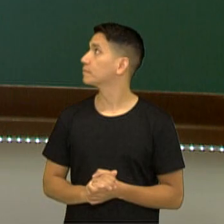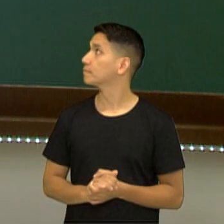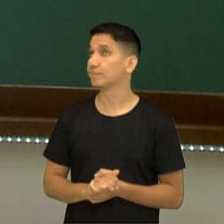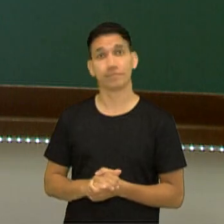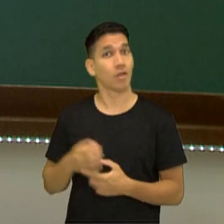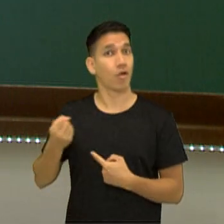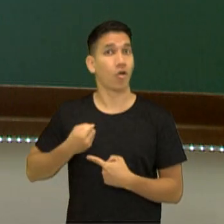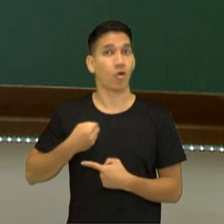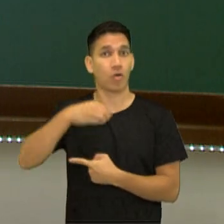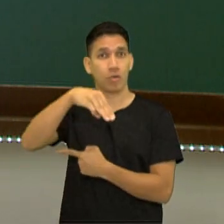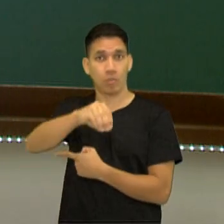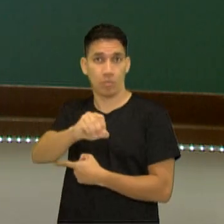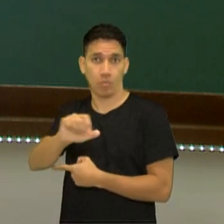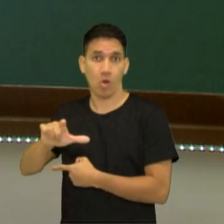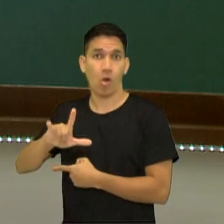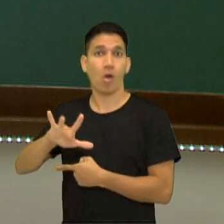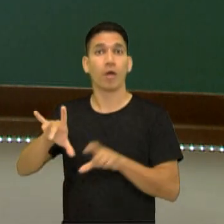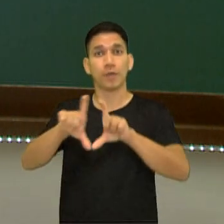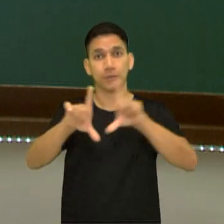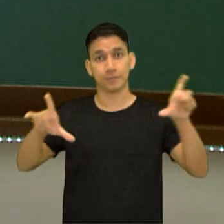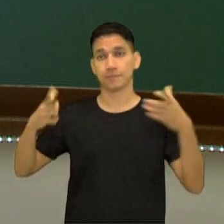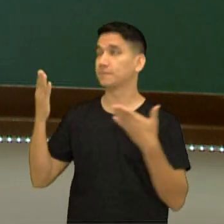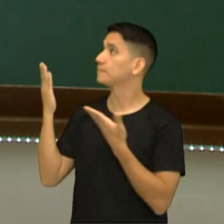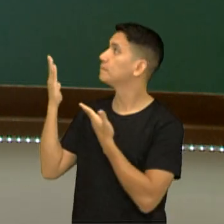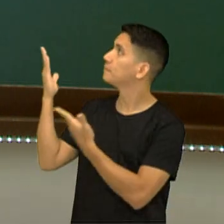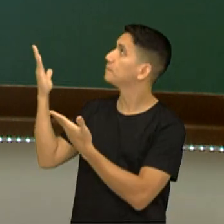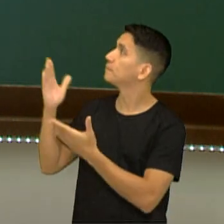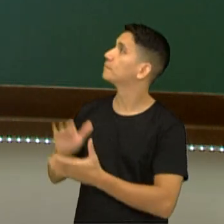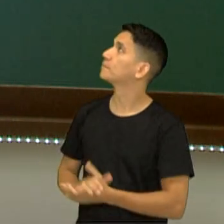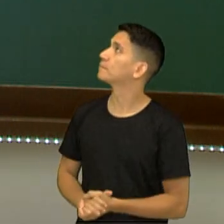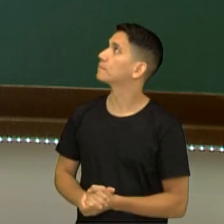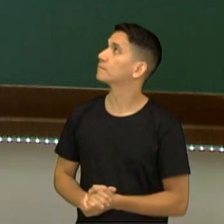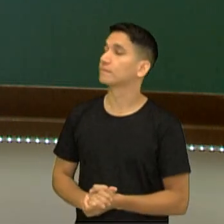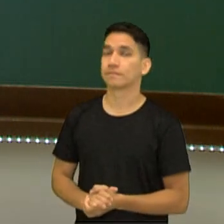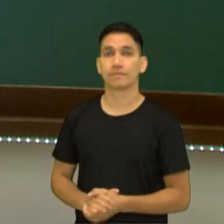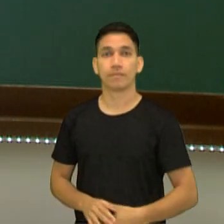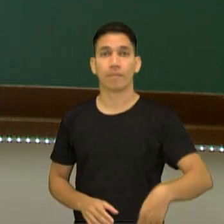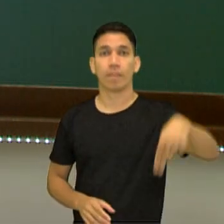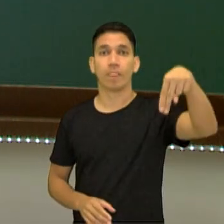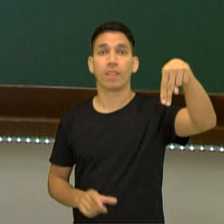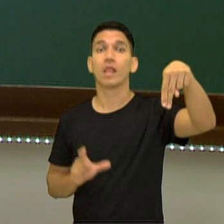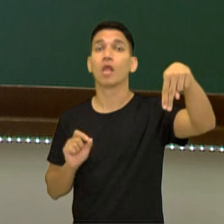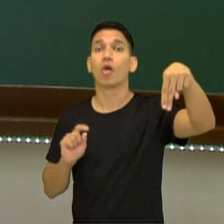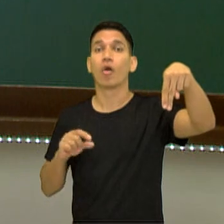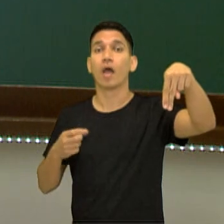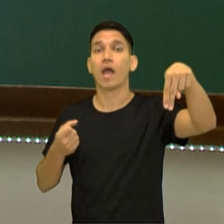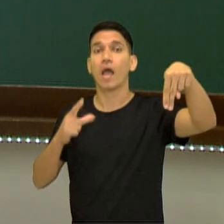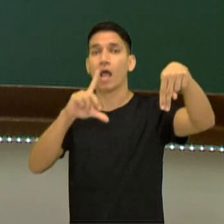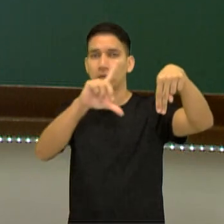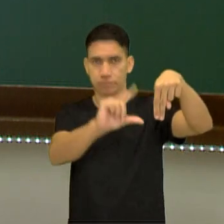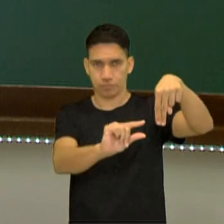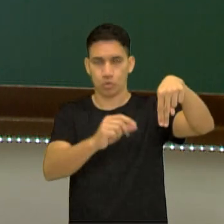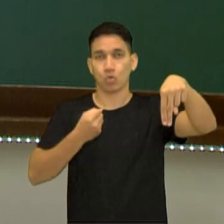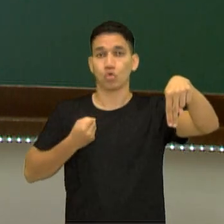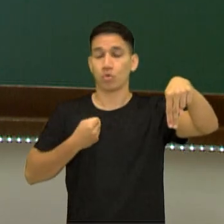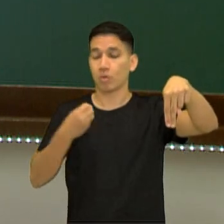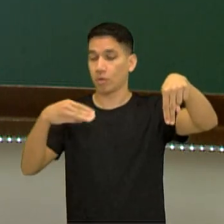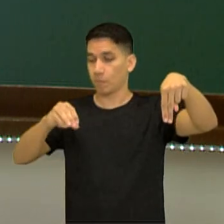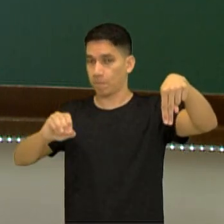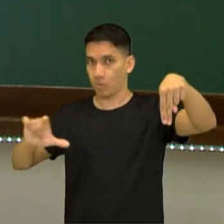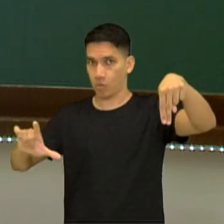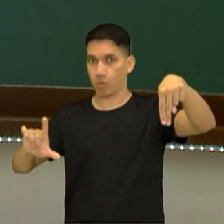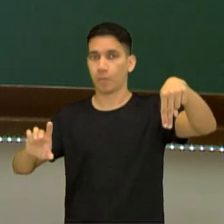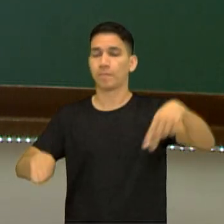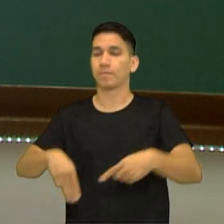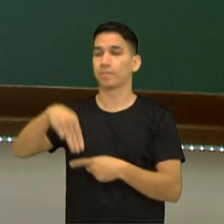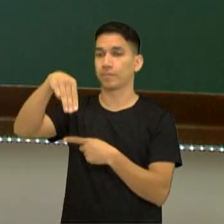E o número de mols, ele pode vir através dessa expressão aqui, onde a gente relaciona o n minúsculo, número de mols, com a